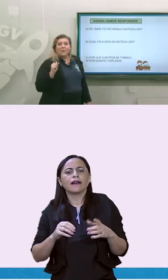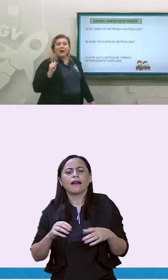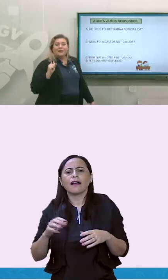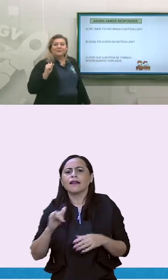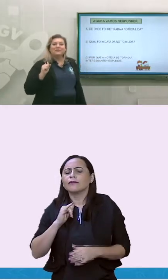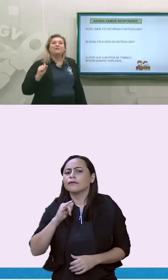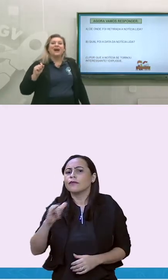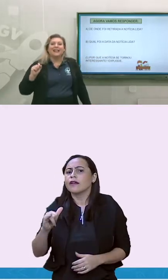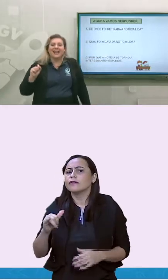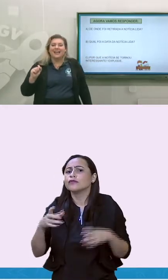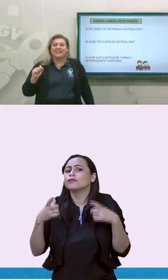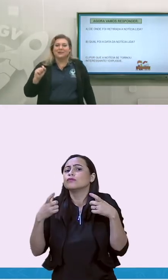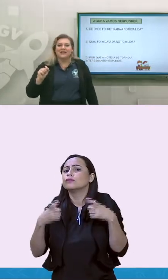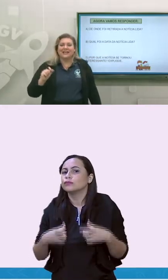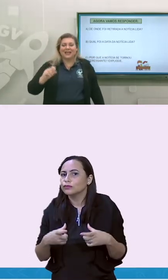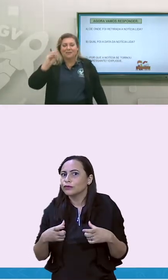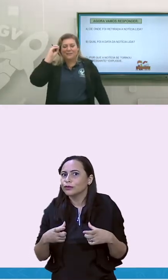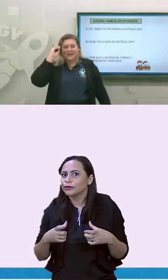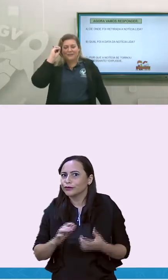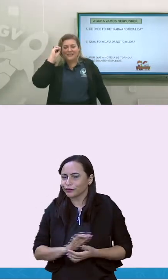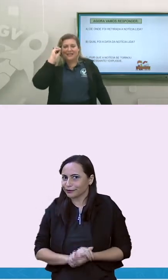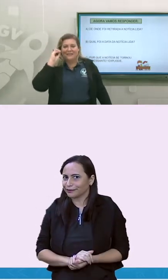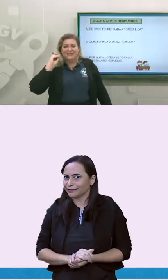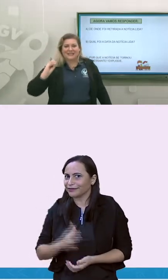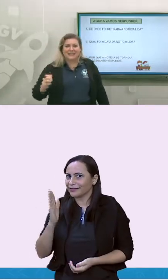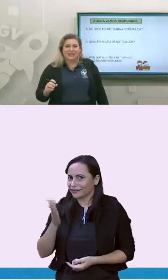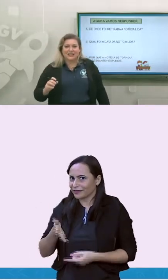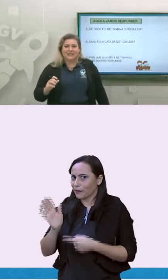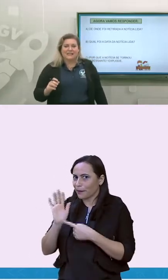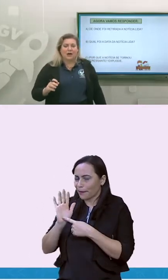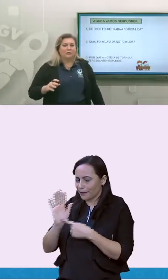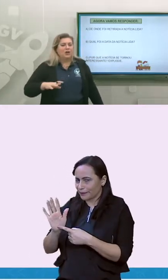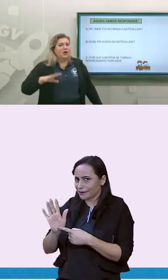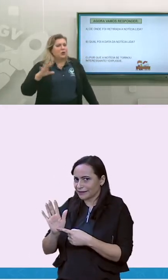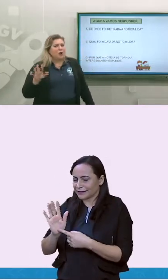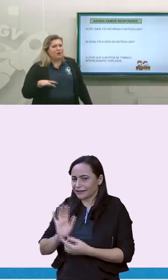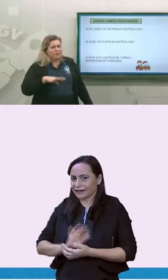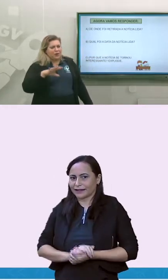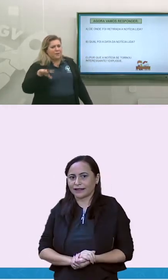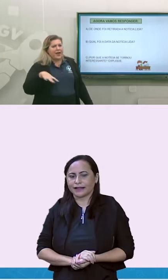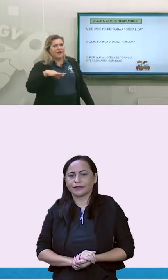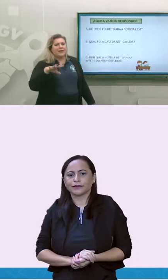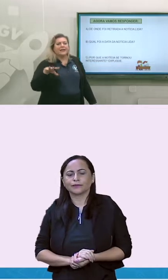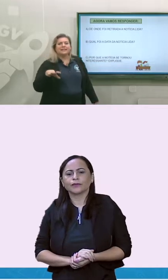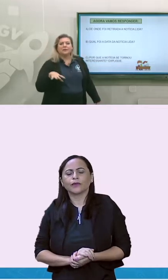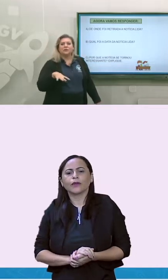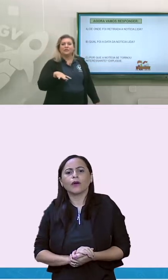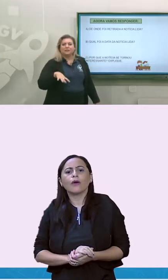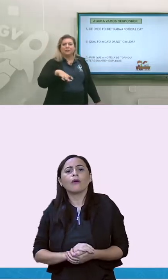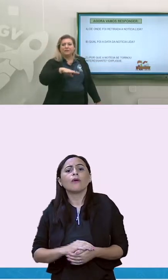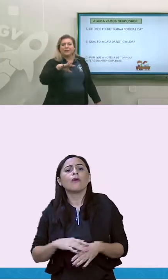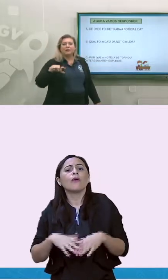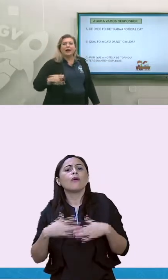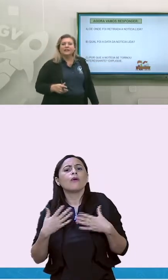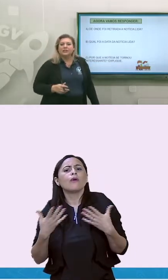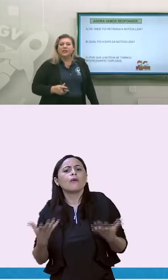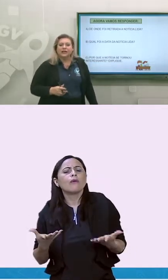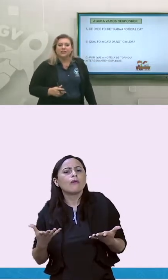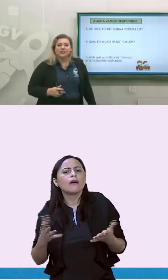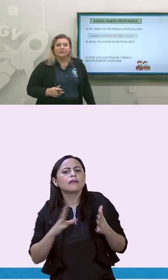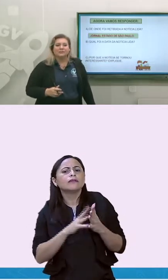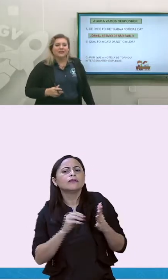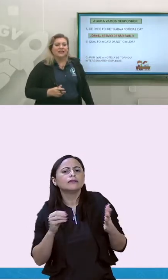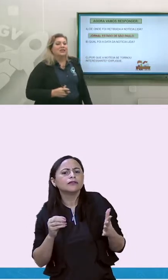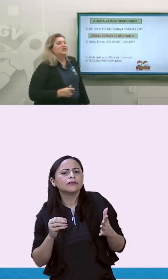Opa, falei isso aqui que era para prestar bastante atenção. Qual foi o meio aí que essa notícia foi veiculada,